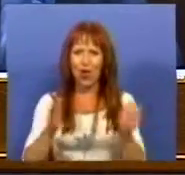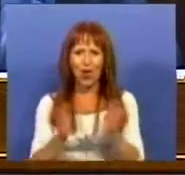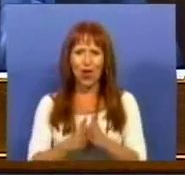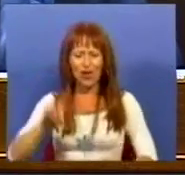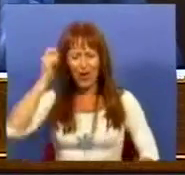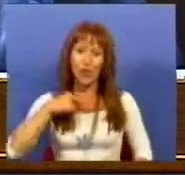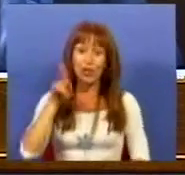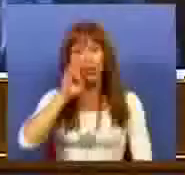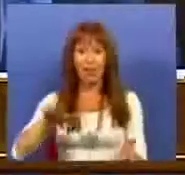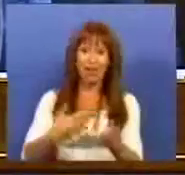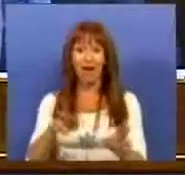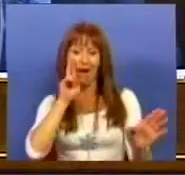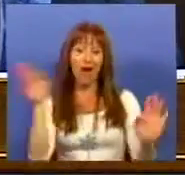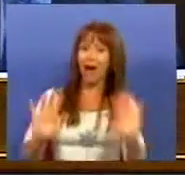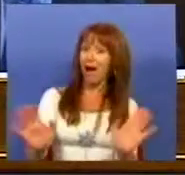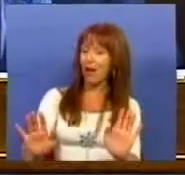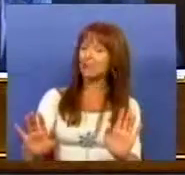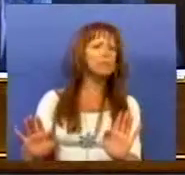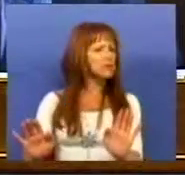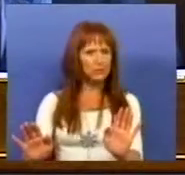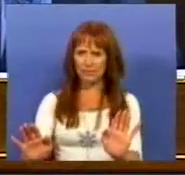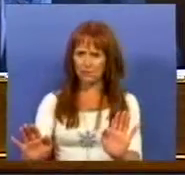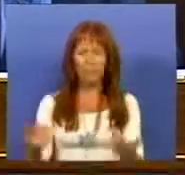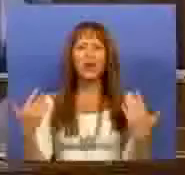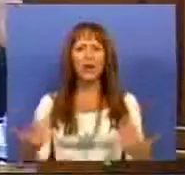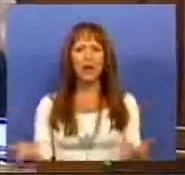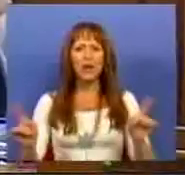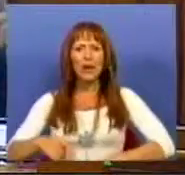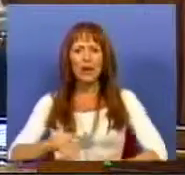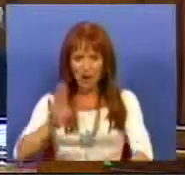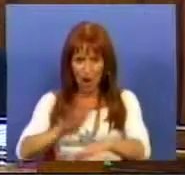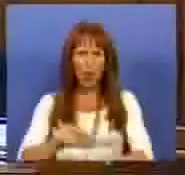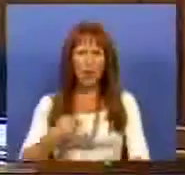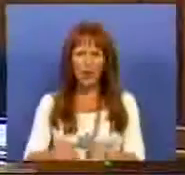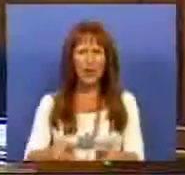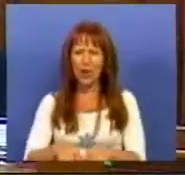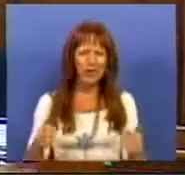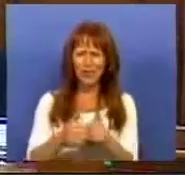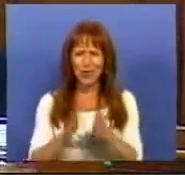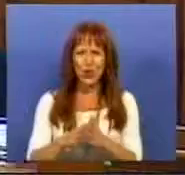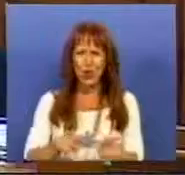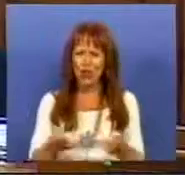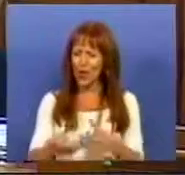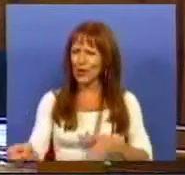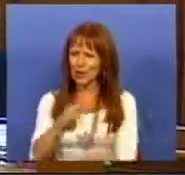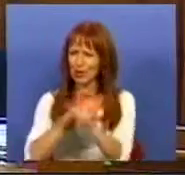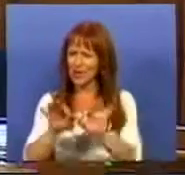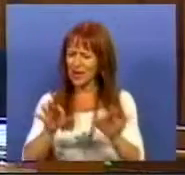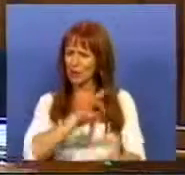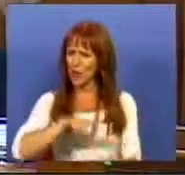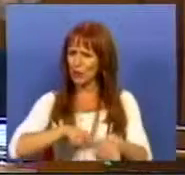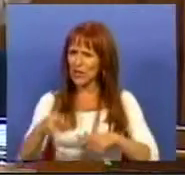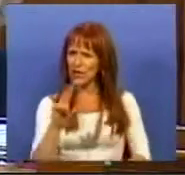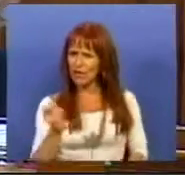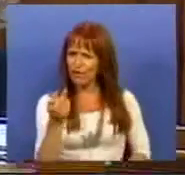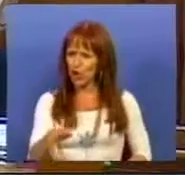não pode ser desculpa para tudo, não pode. E também, já agora, a culpa não será toda do Conselho Europeu, como o Sr. Deputado